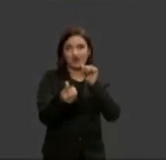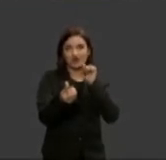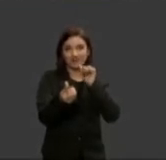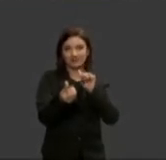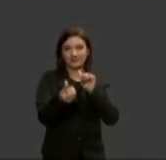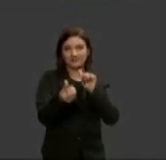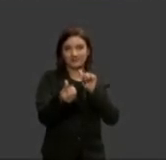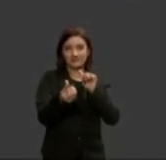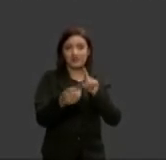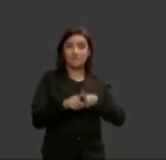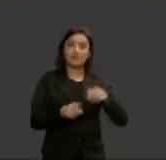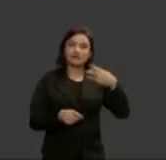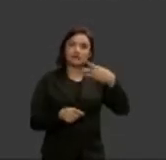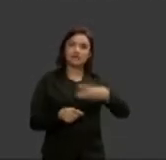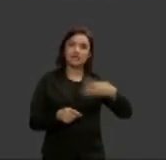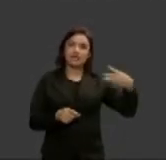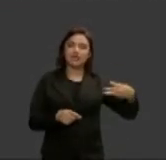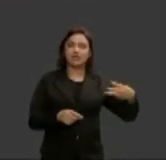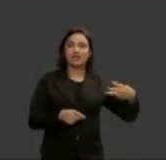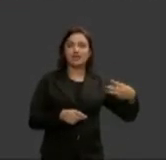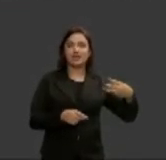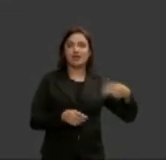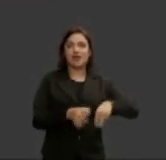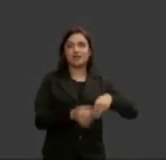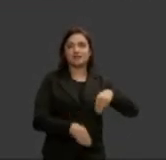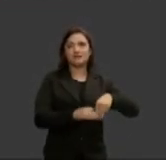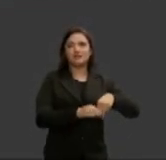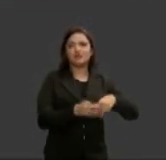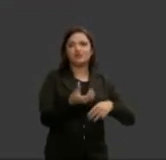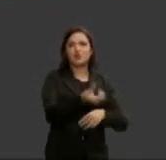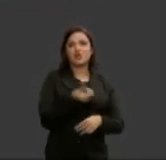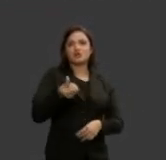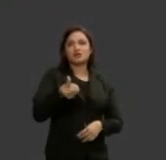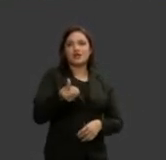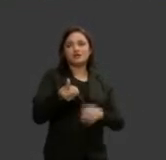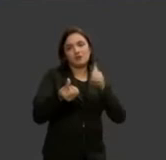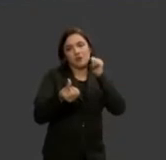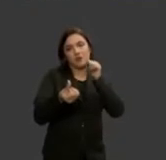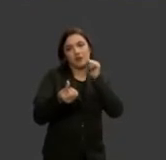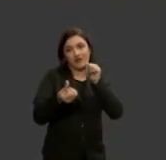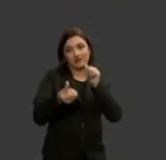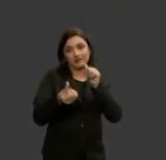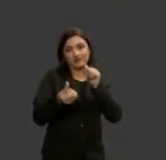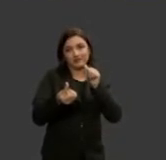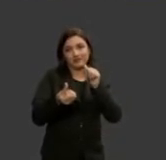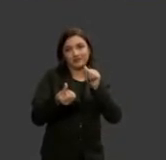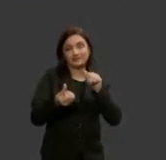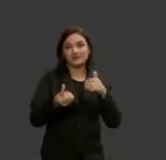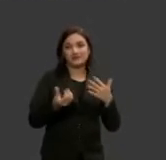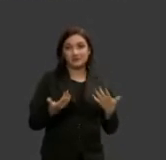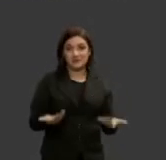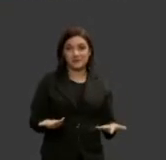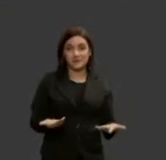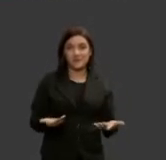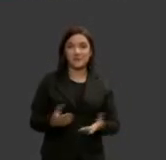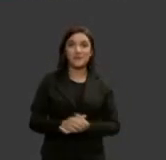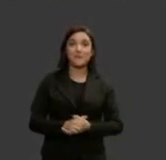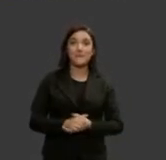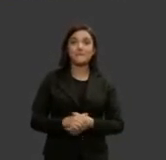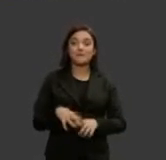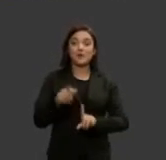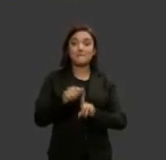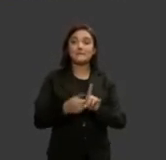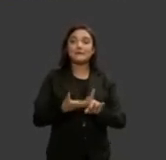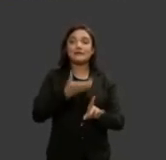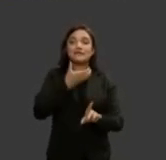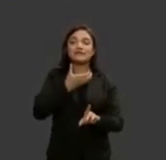ministros porque o cargo é de ministro nós somos seis dentre 33 em dezembro de